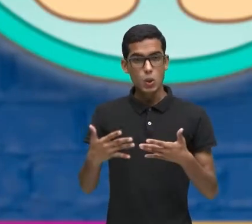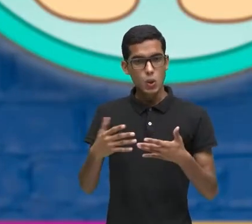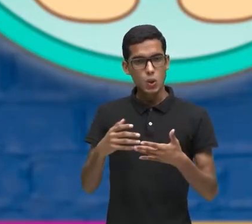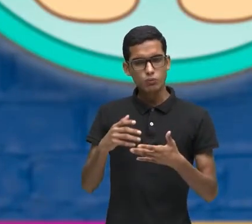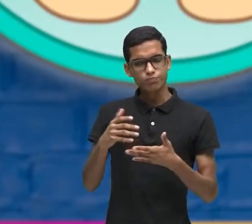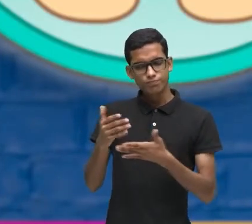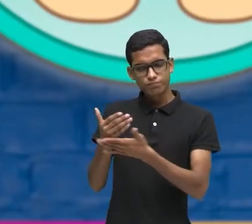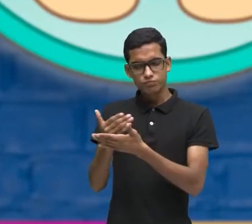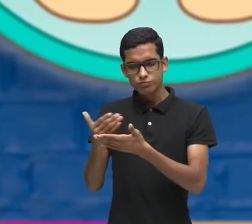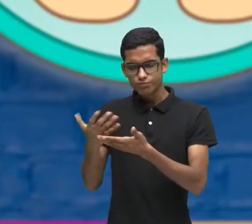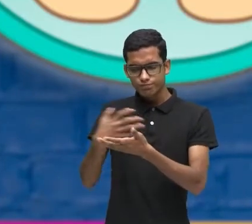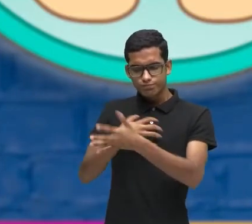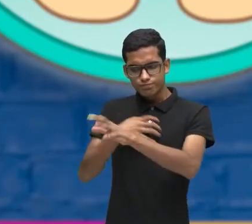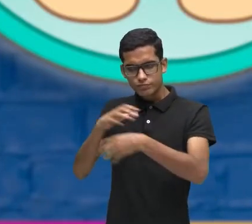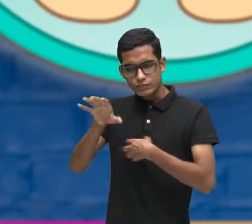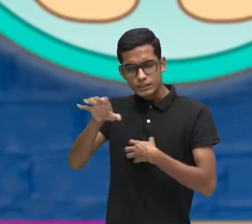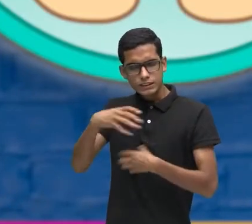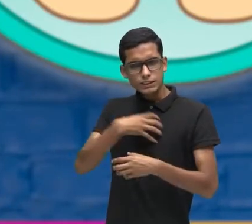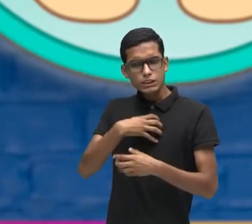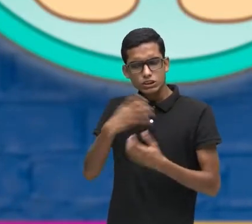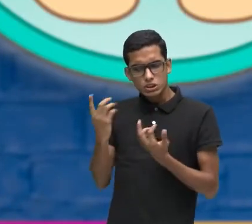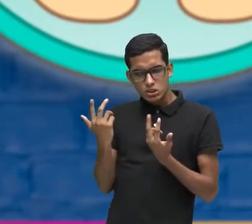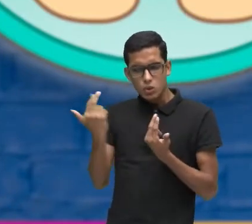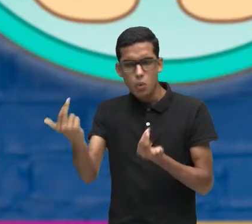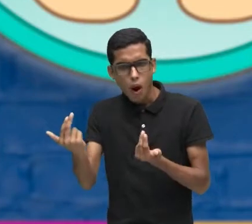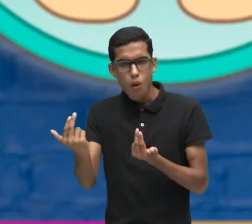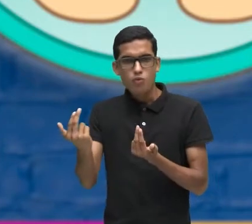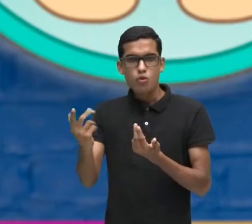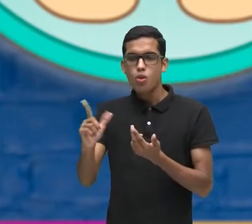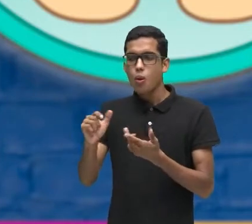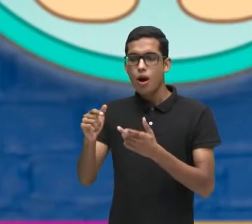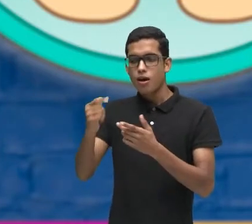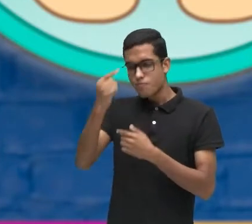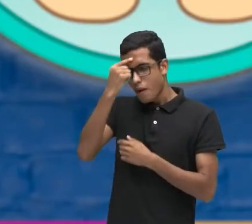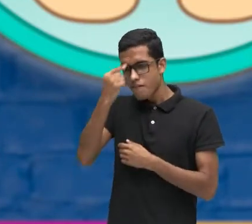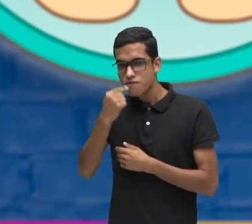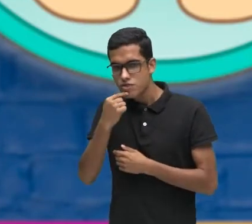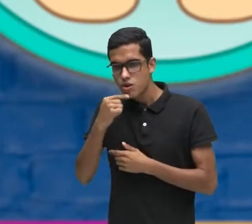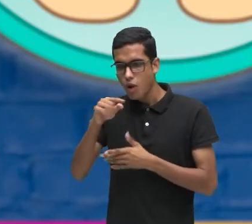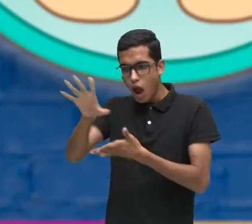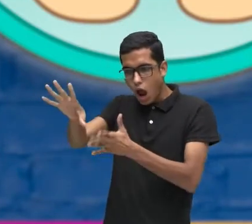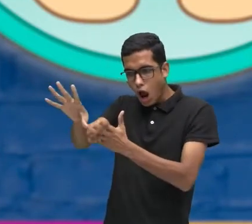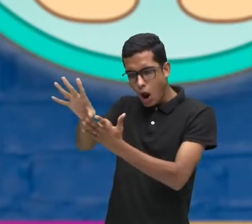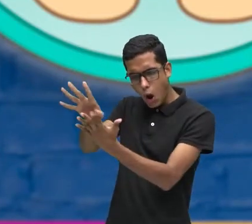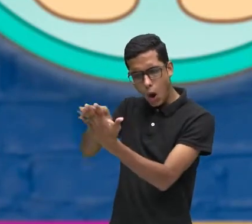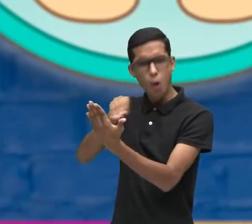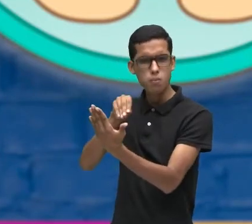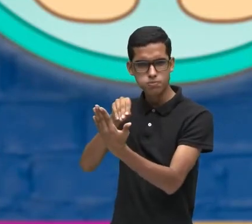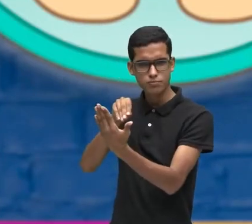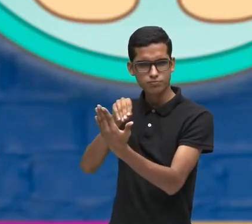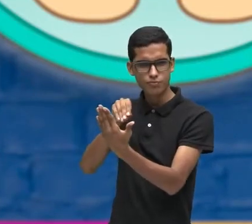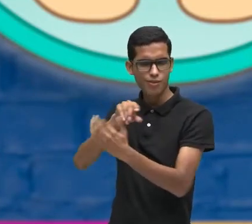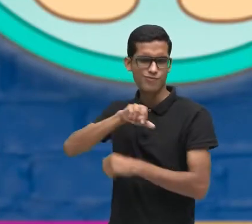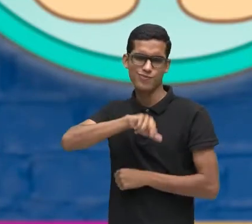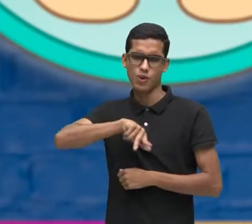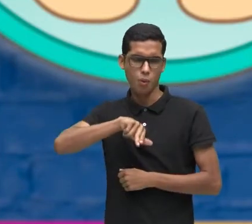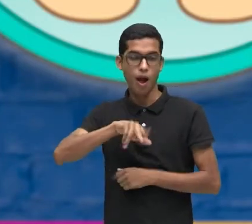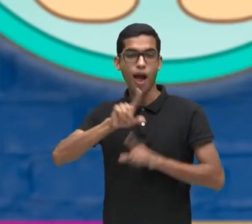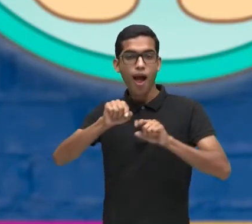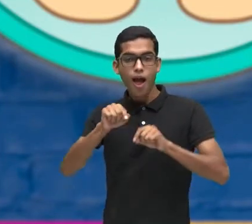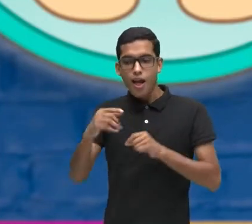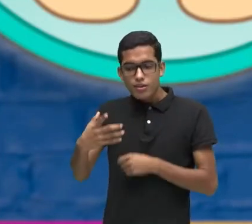do outro Não é eu tomar A personalidade Do outro Não É eu sentir As